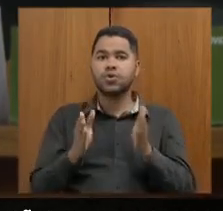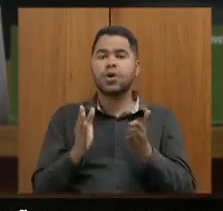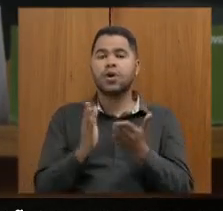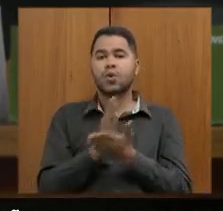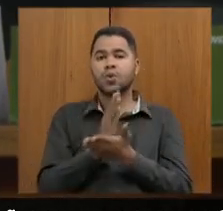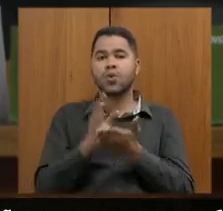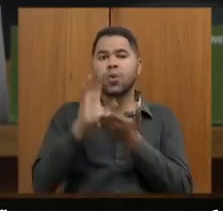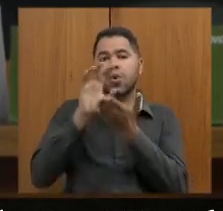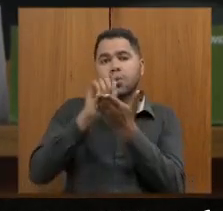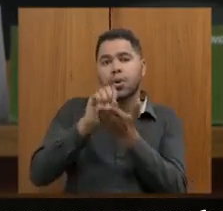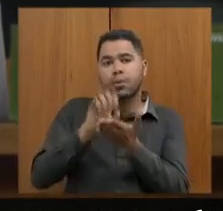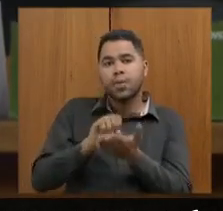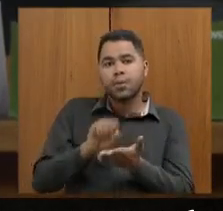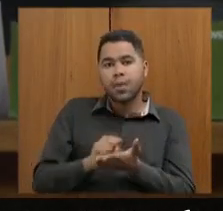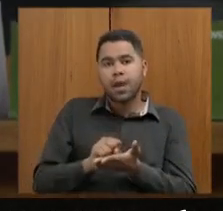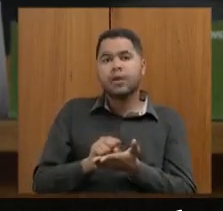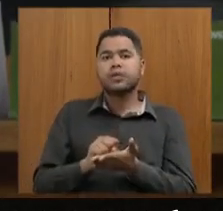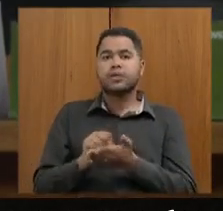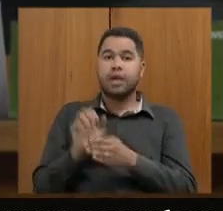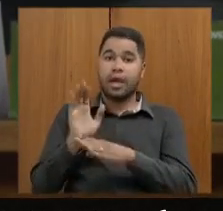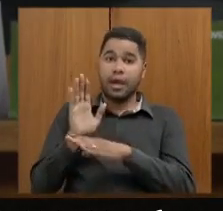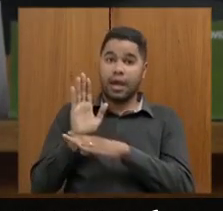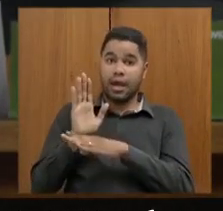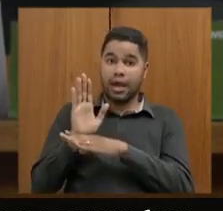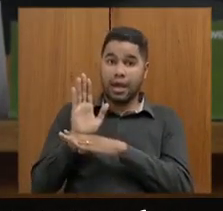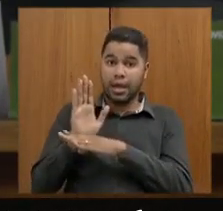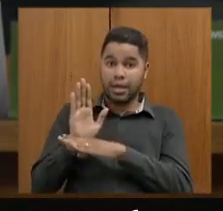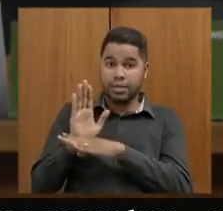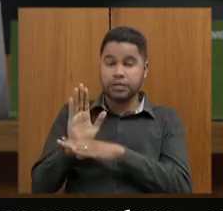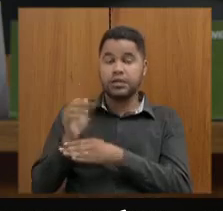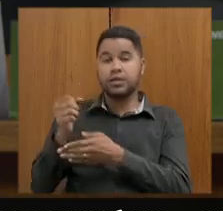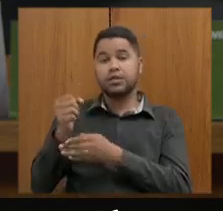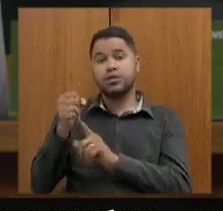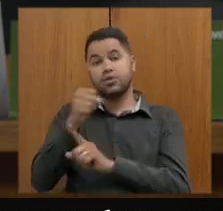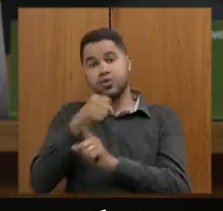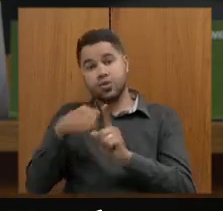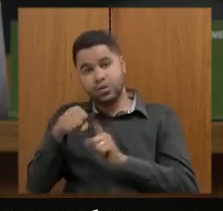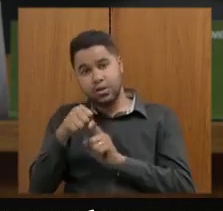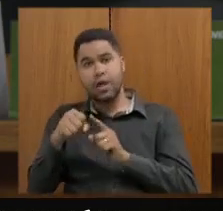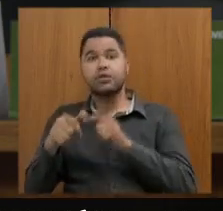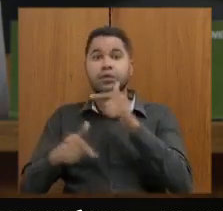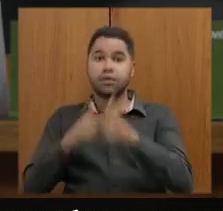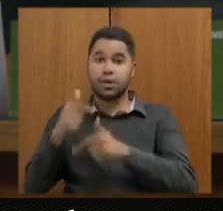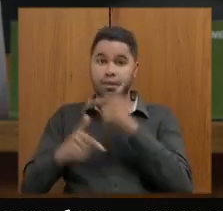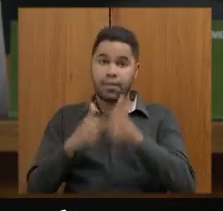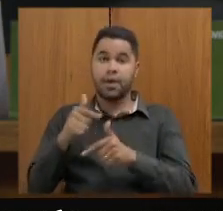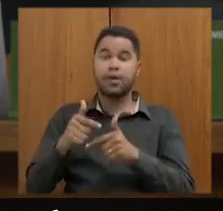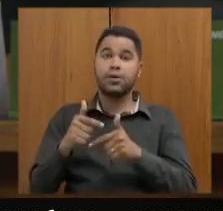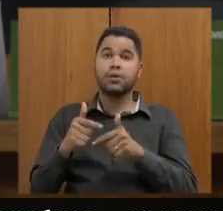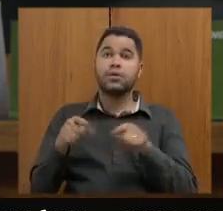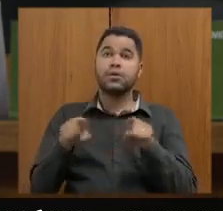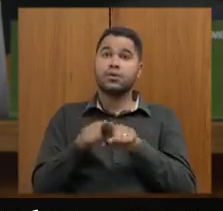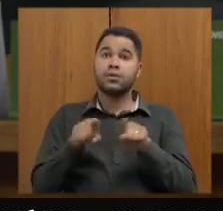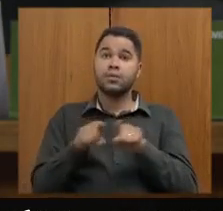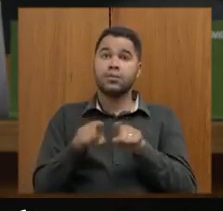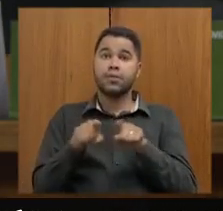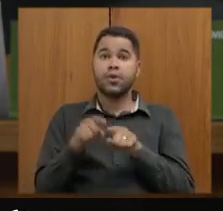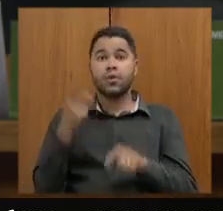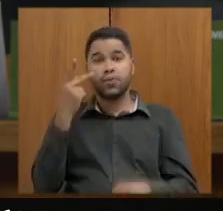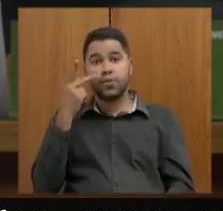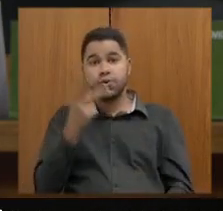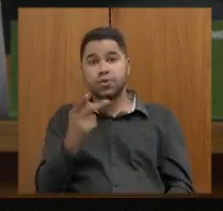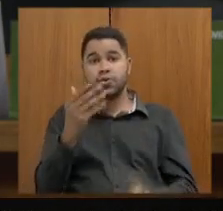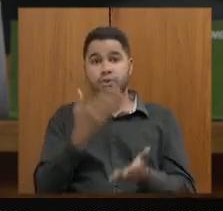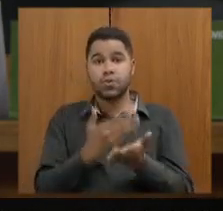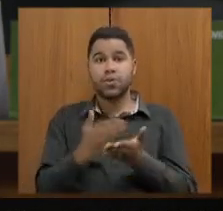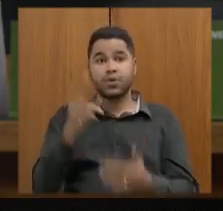registros de assistentes sociais e psicólogas em trabalho nas superintendências e dizia inclusive que as visitas começavam